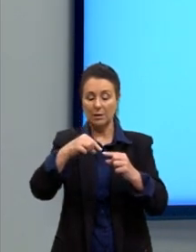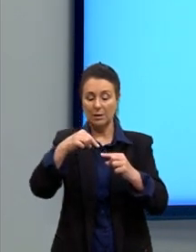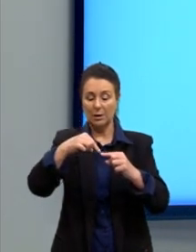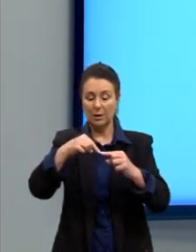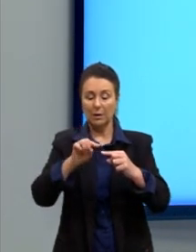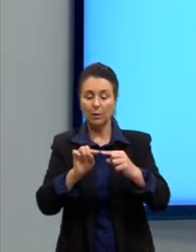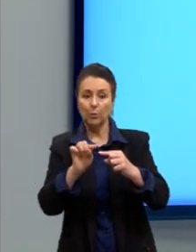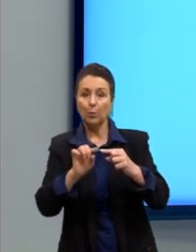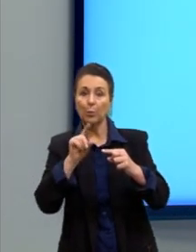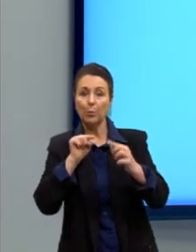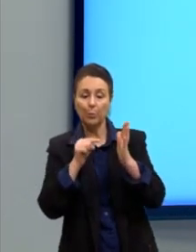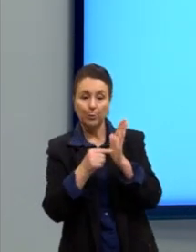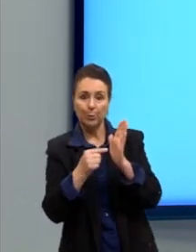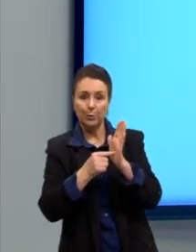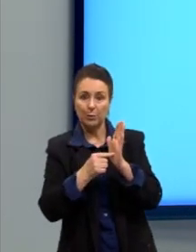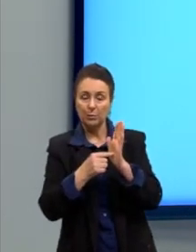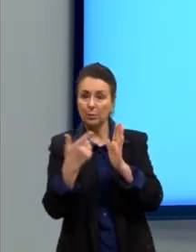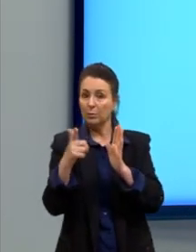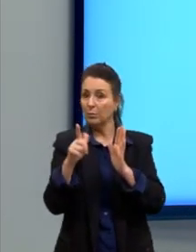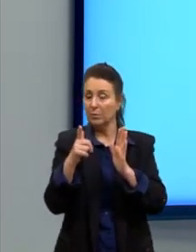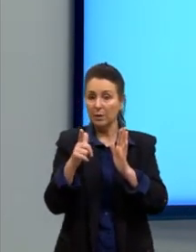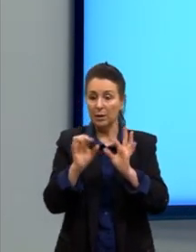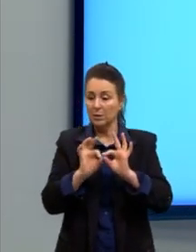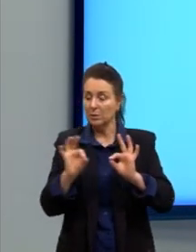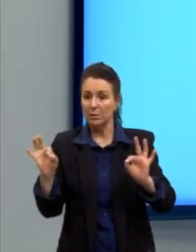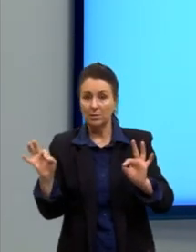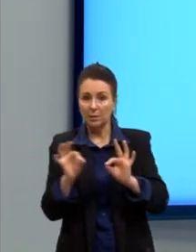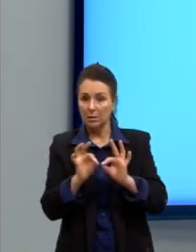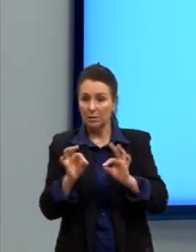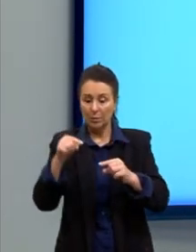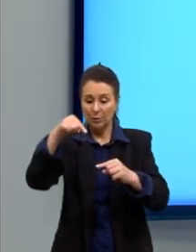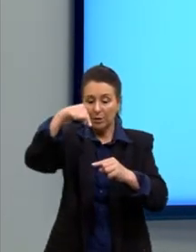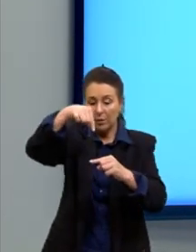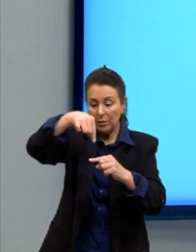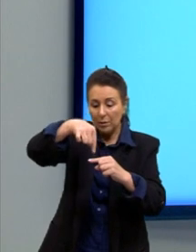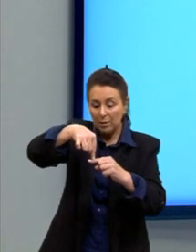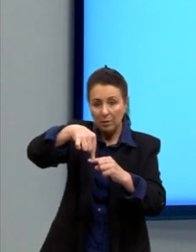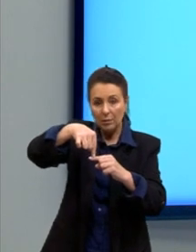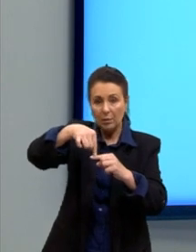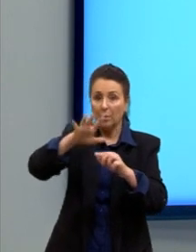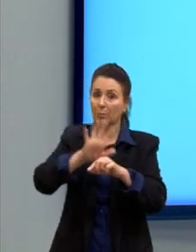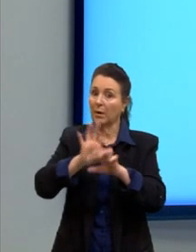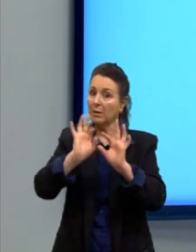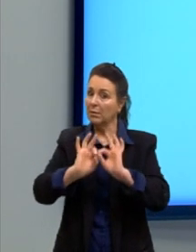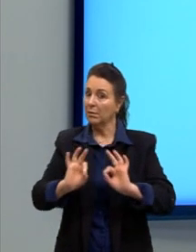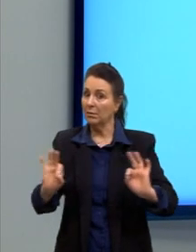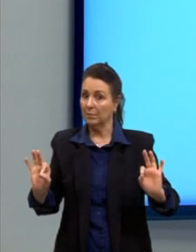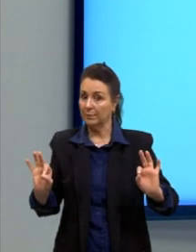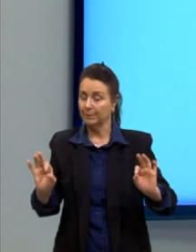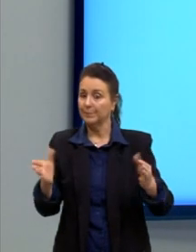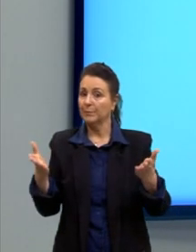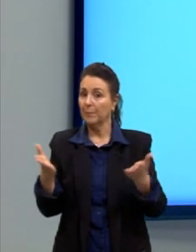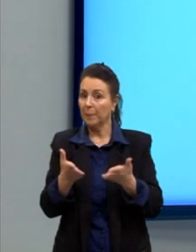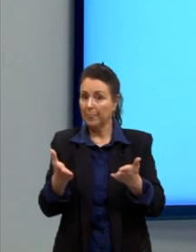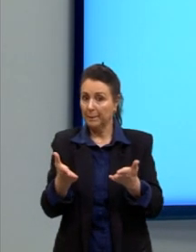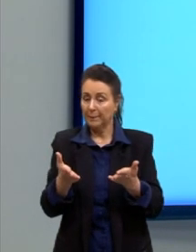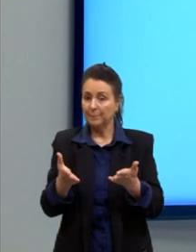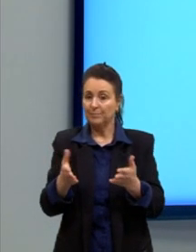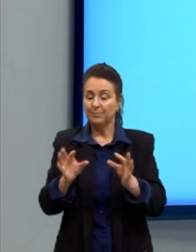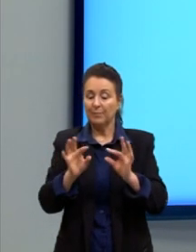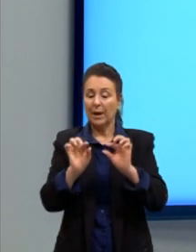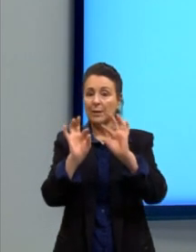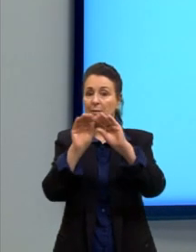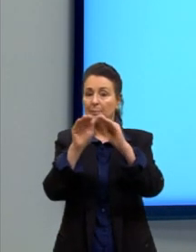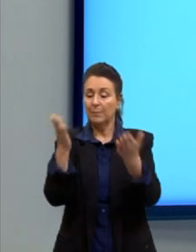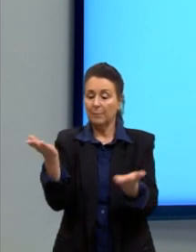distância de uma até a outra, é nula. Então, esse é o caso mais simples. Agora, o caso de retas